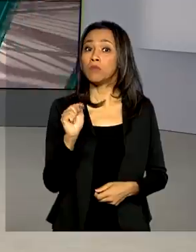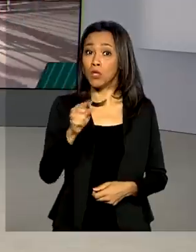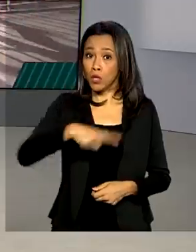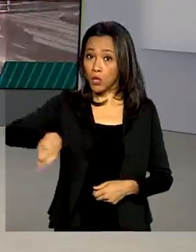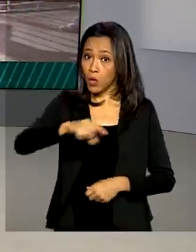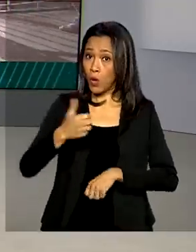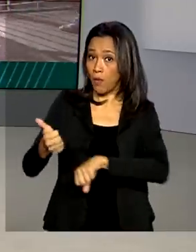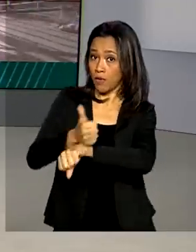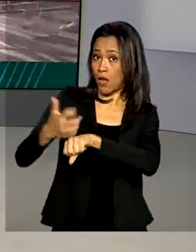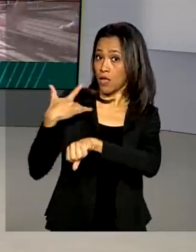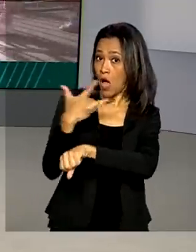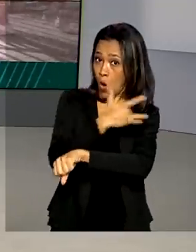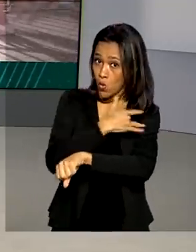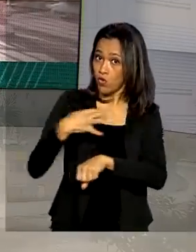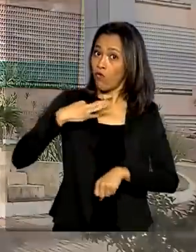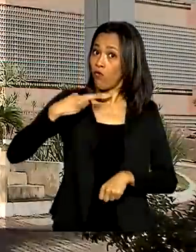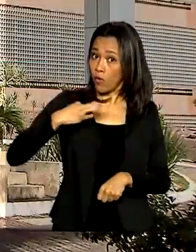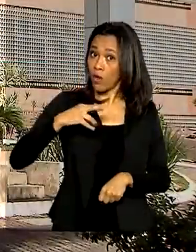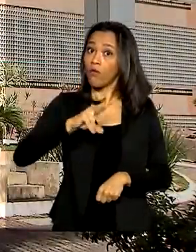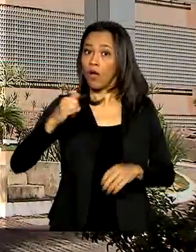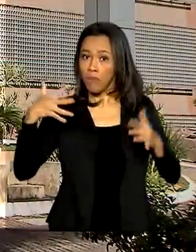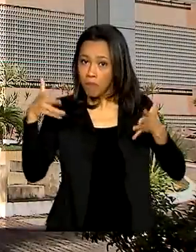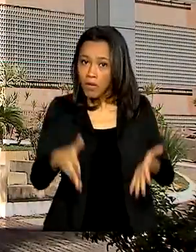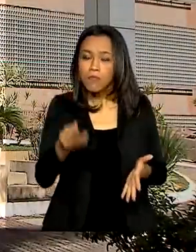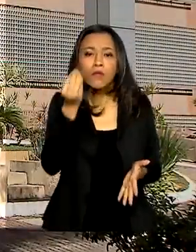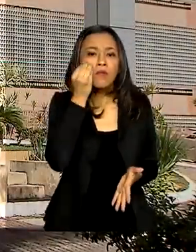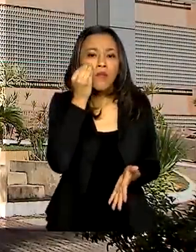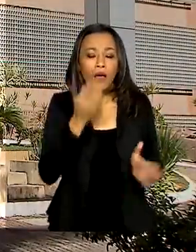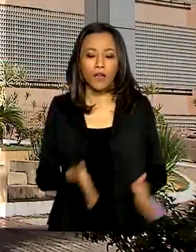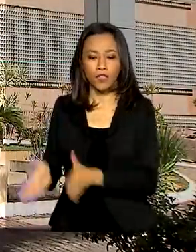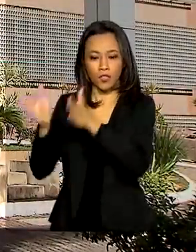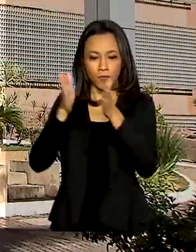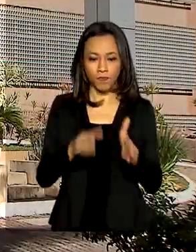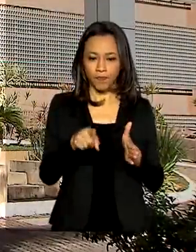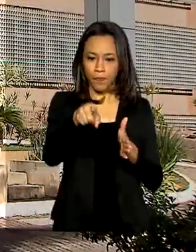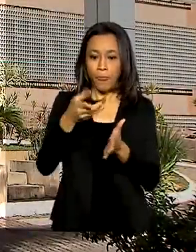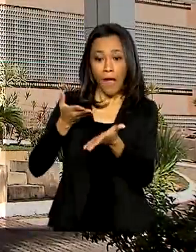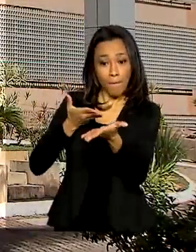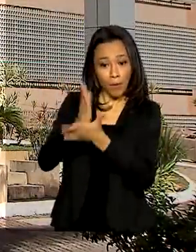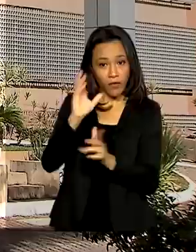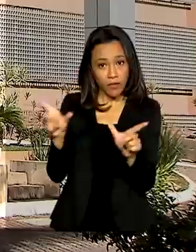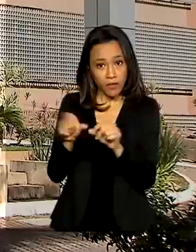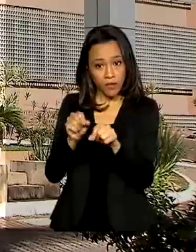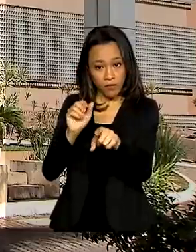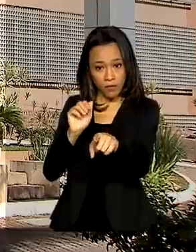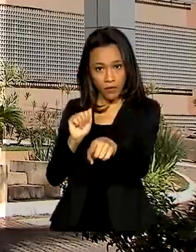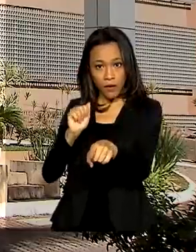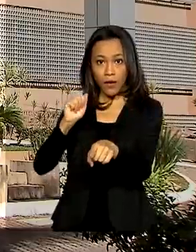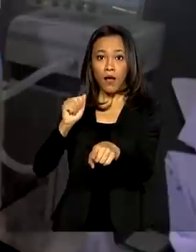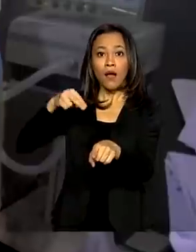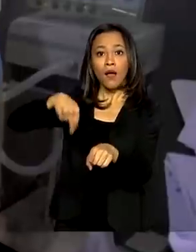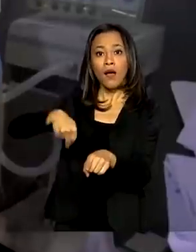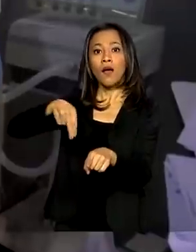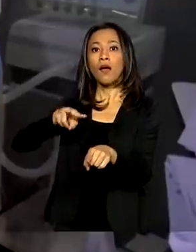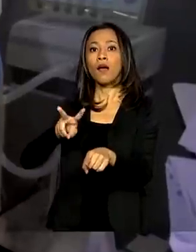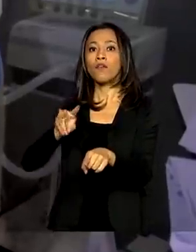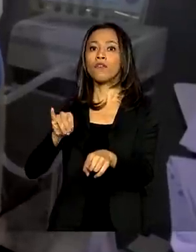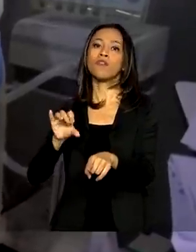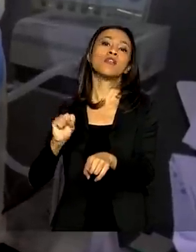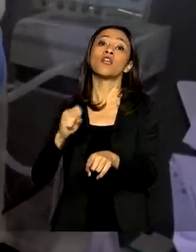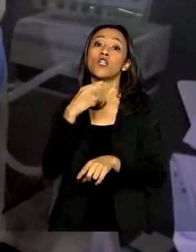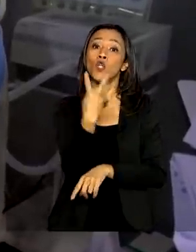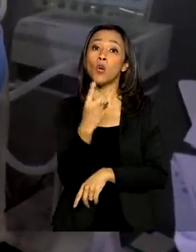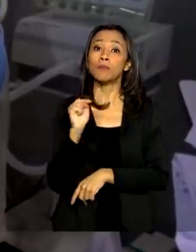vão participar dos testes. Com a aprovação da Anvisa, Agência Nacional de Vigilância Sanitária, 2 mil